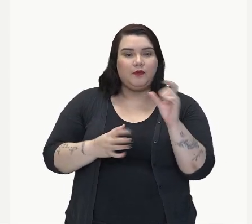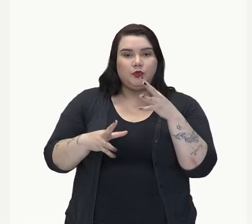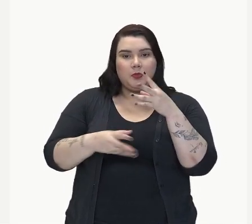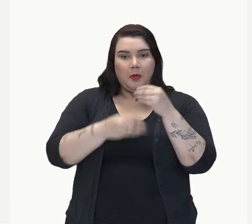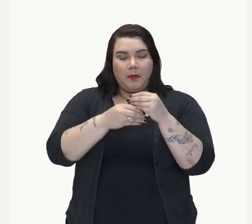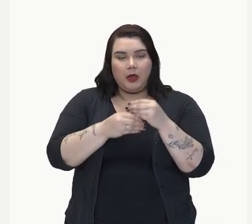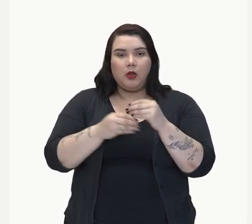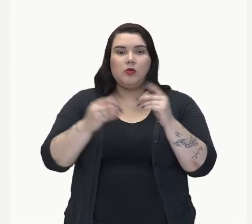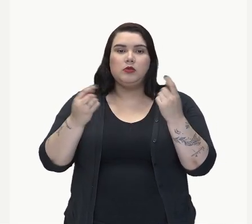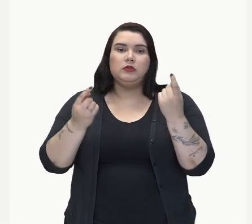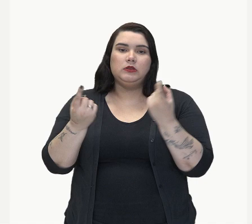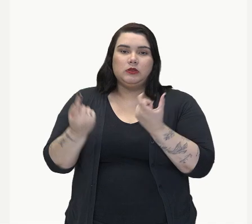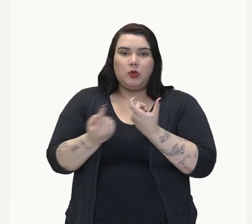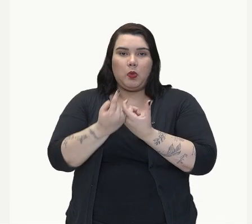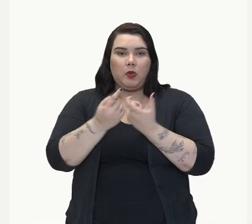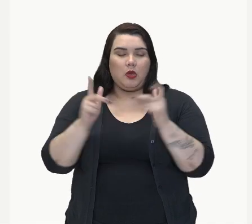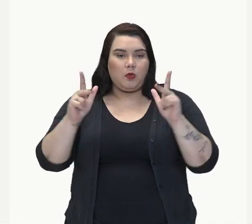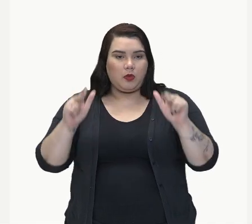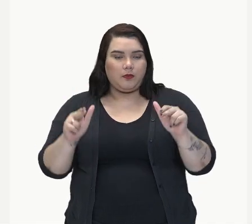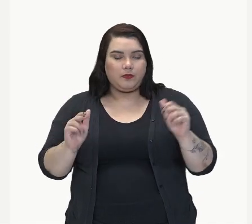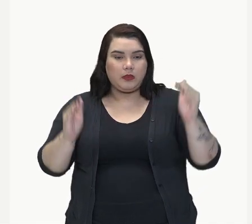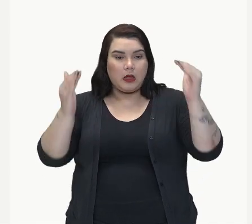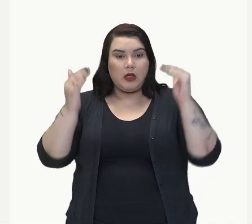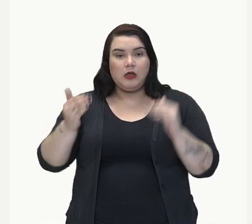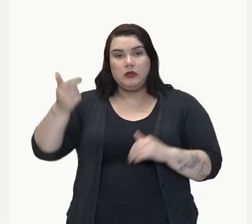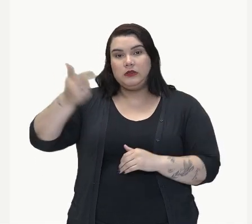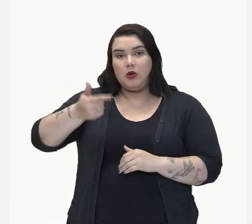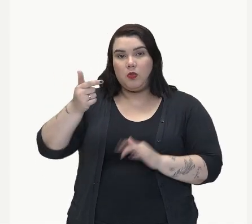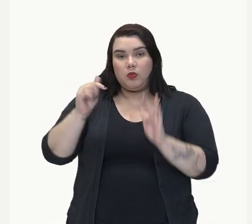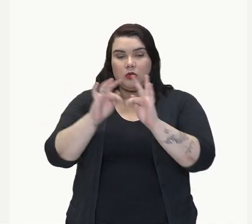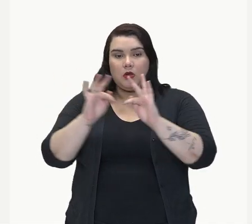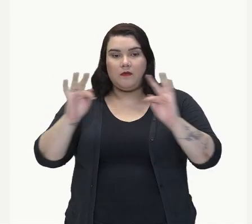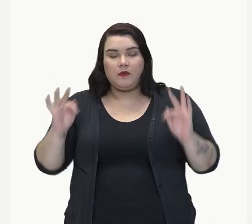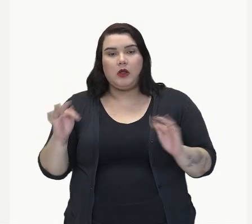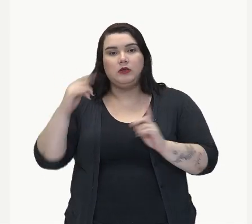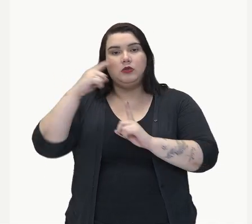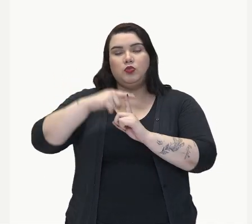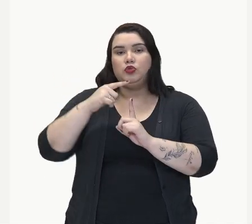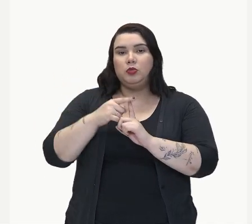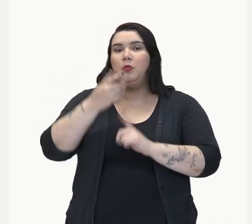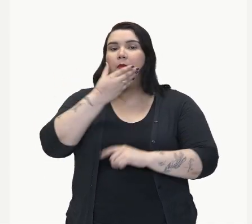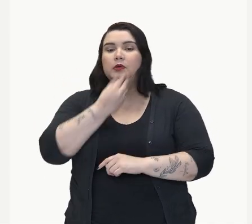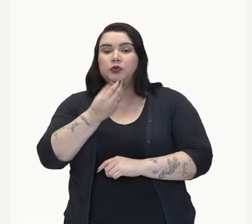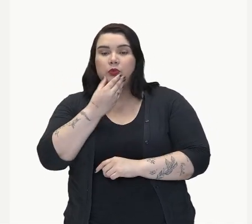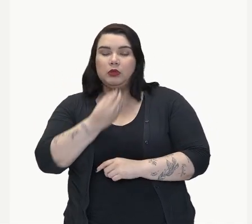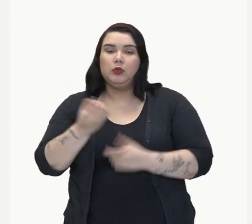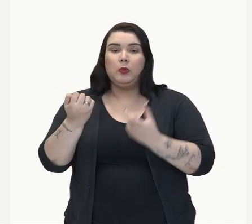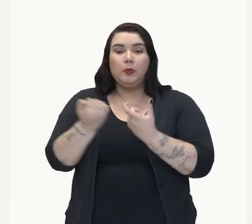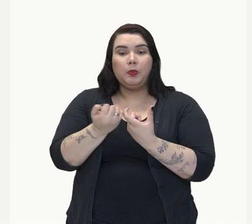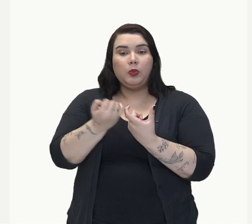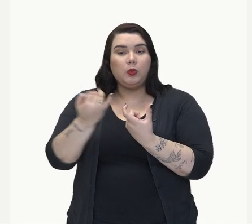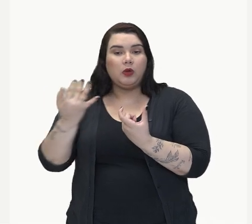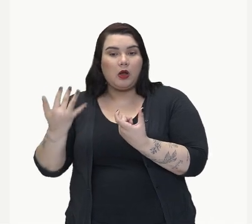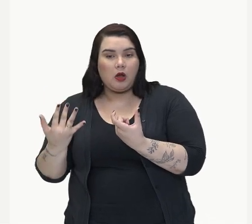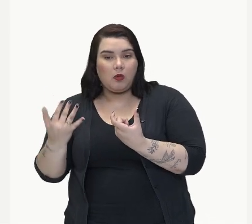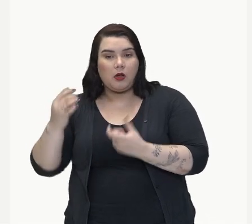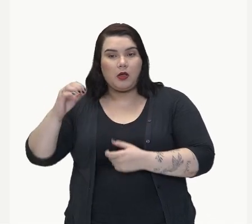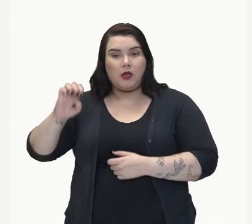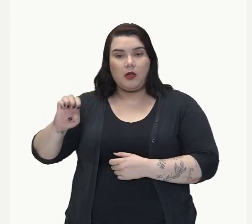singular. Eles, veja que aqui já está no plural, também vai para o plural.